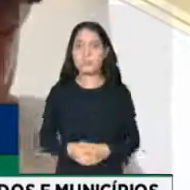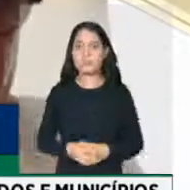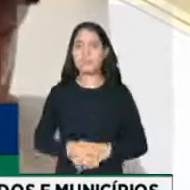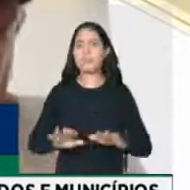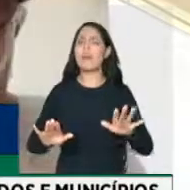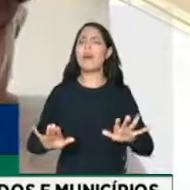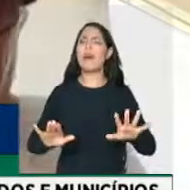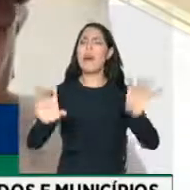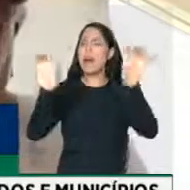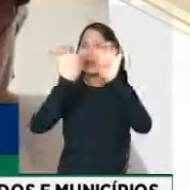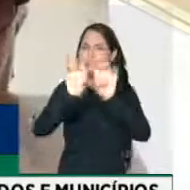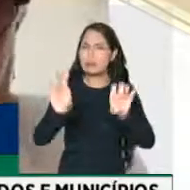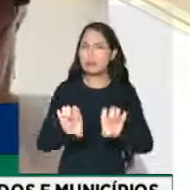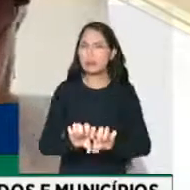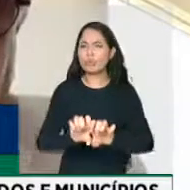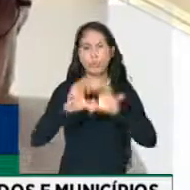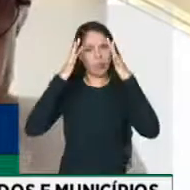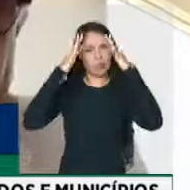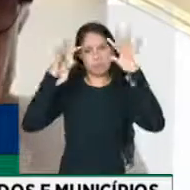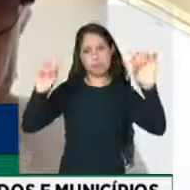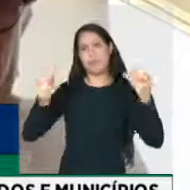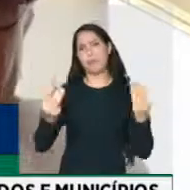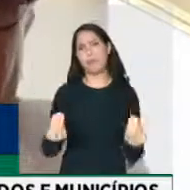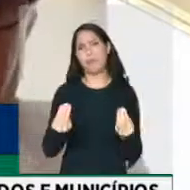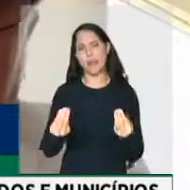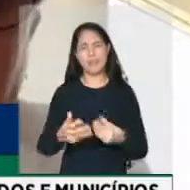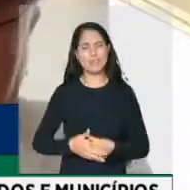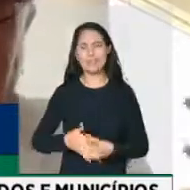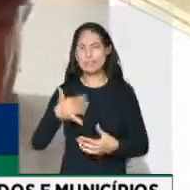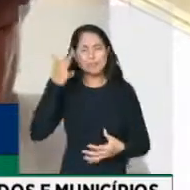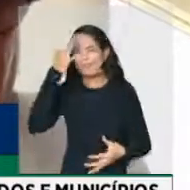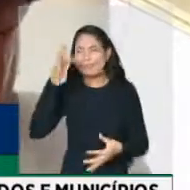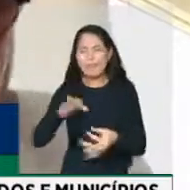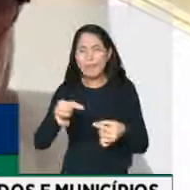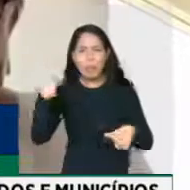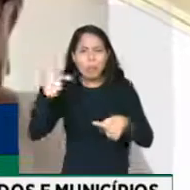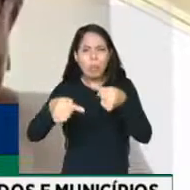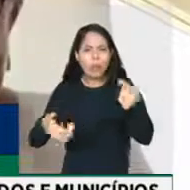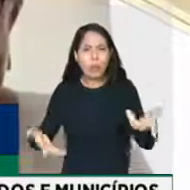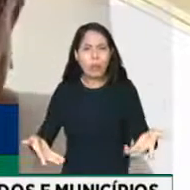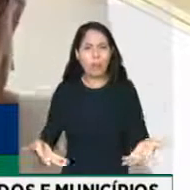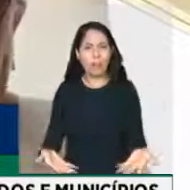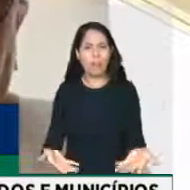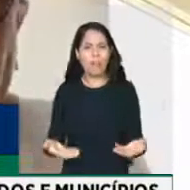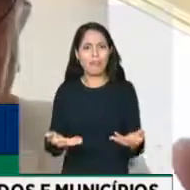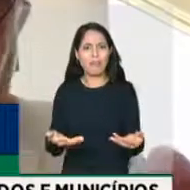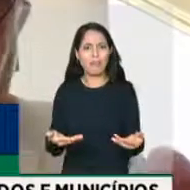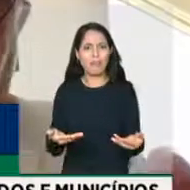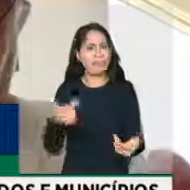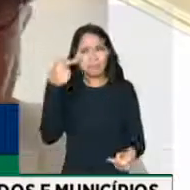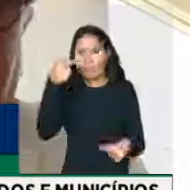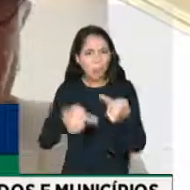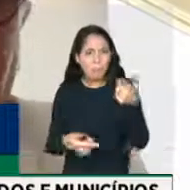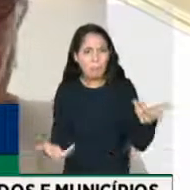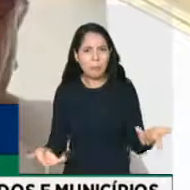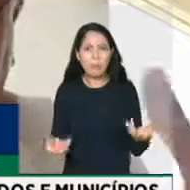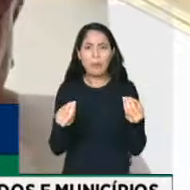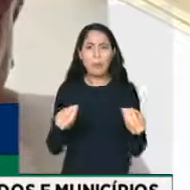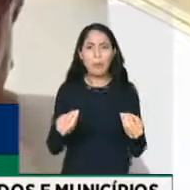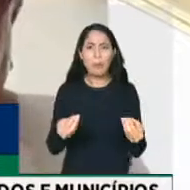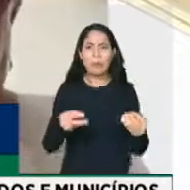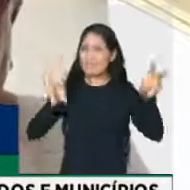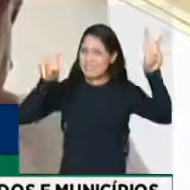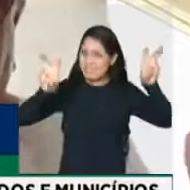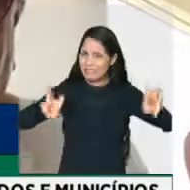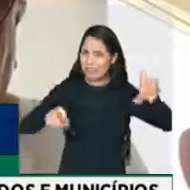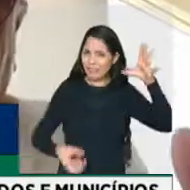estrutura é desses tribunais. Então, não faz o menor sentido, não faz o menor sentido nem entrar em discussão.